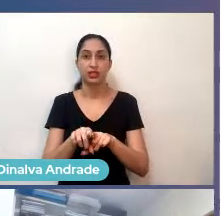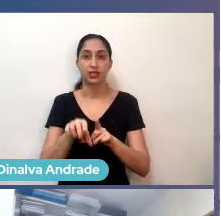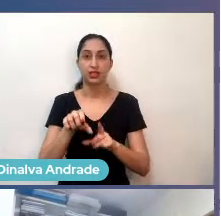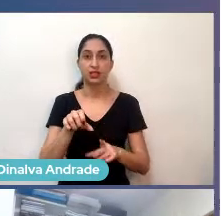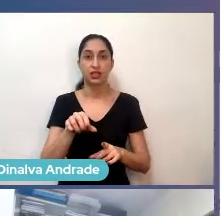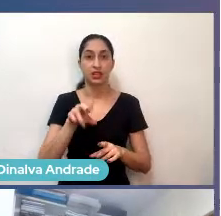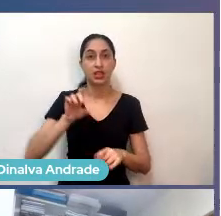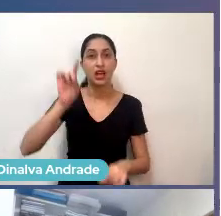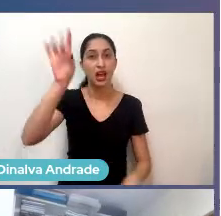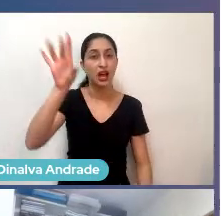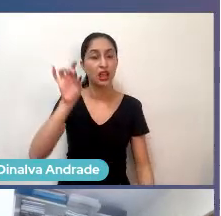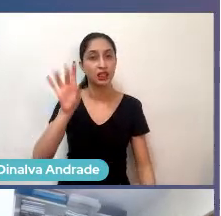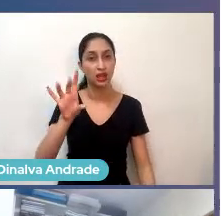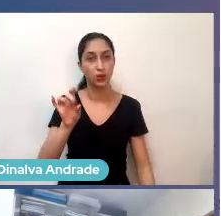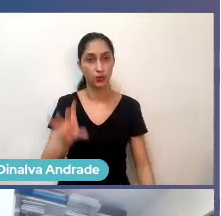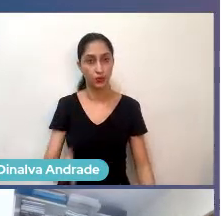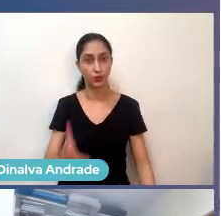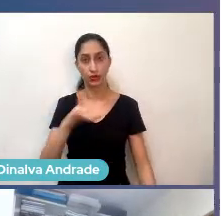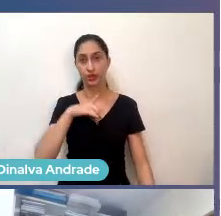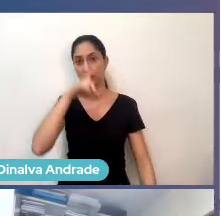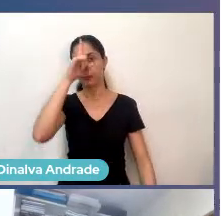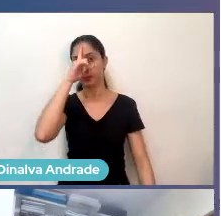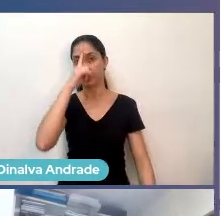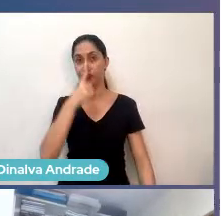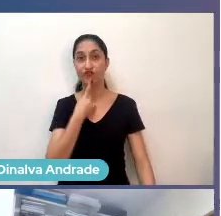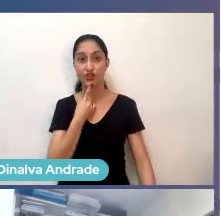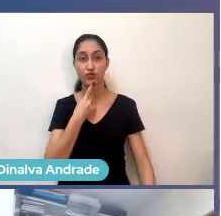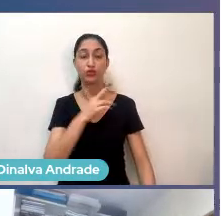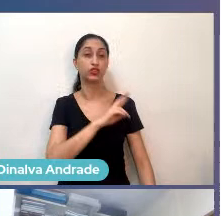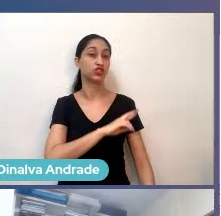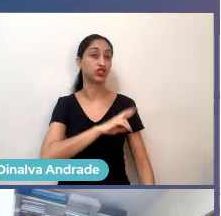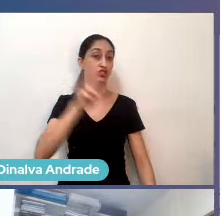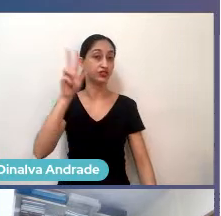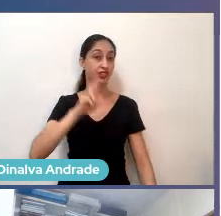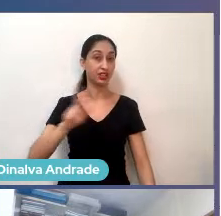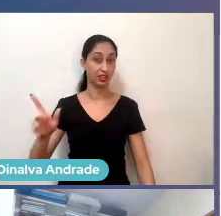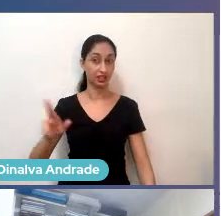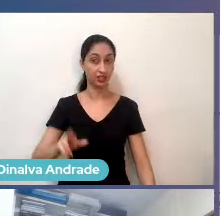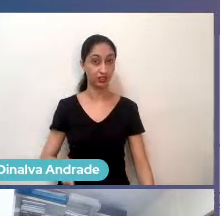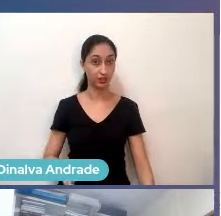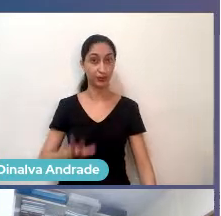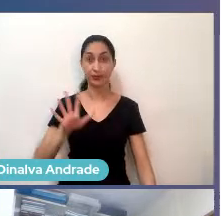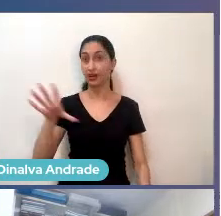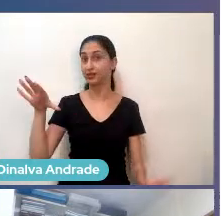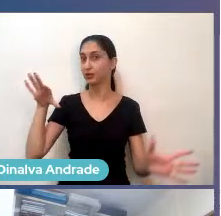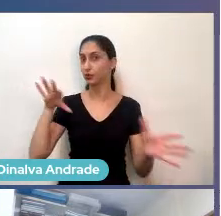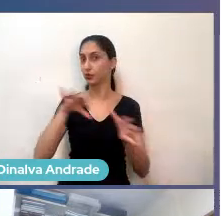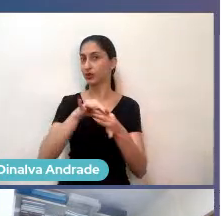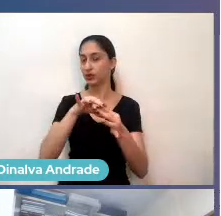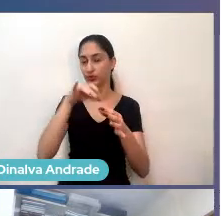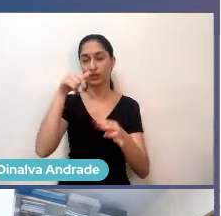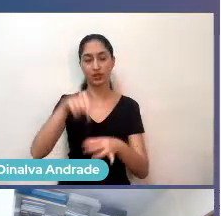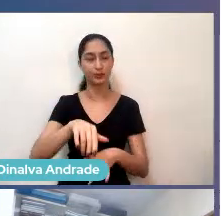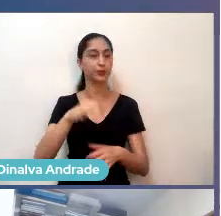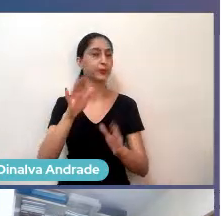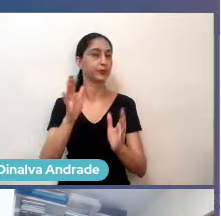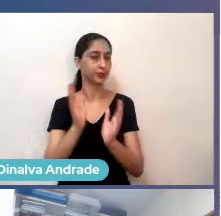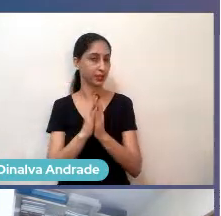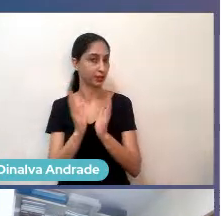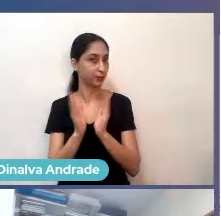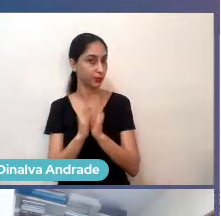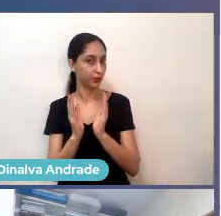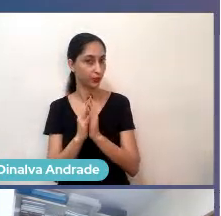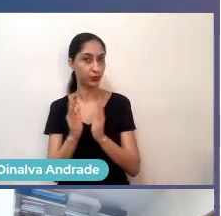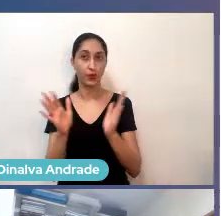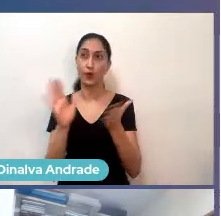envolve um perfil de públicos que se interagem aqui em Pernambuco e alguns na